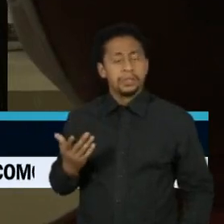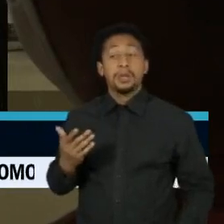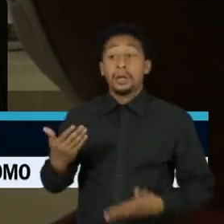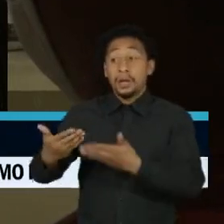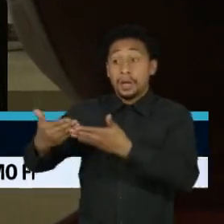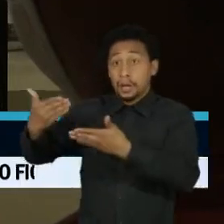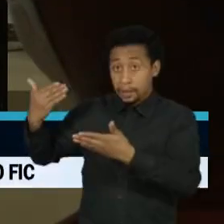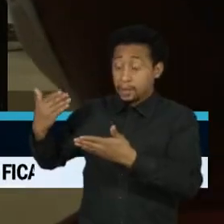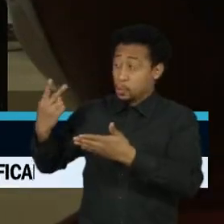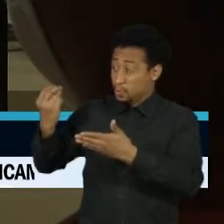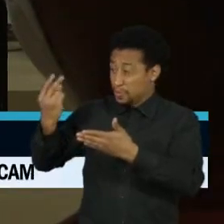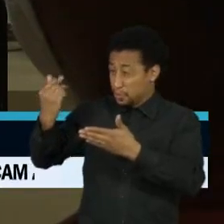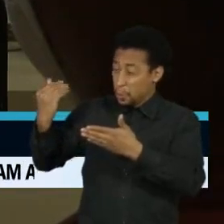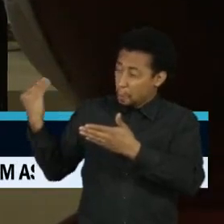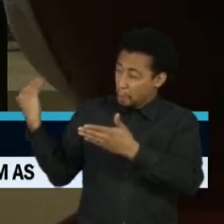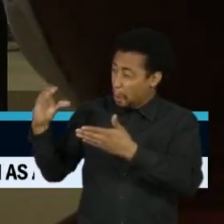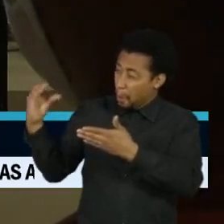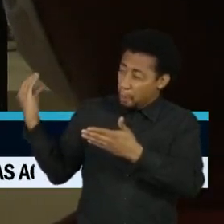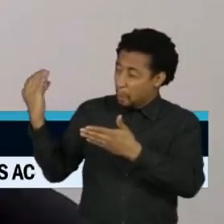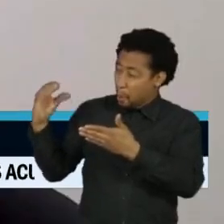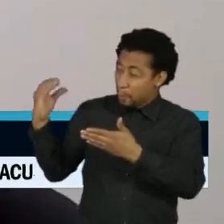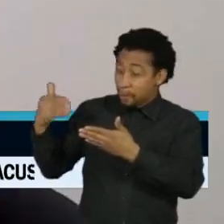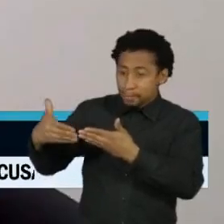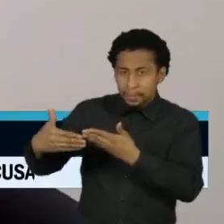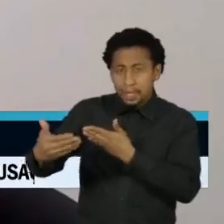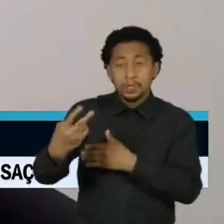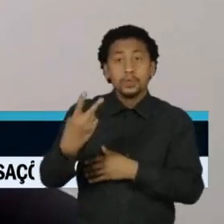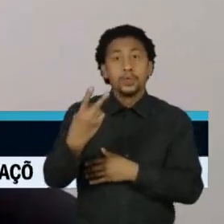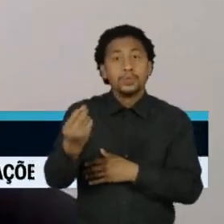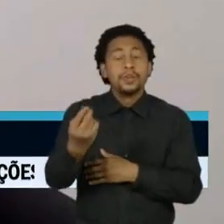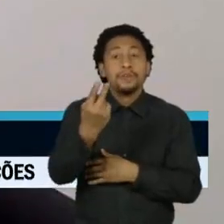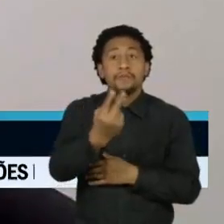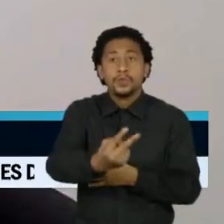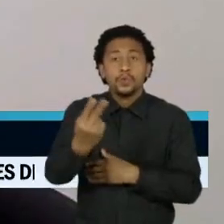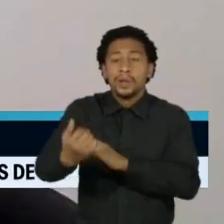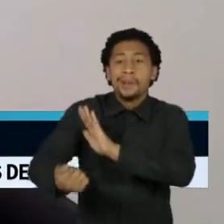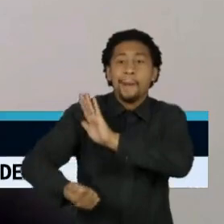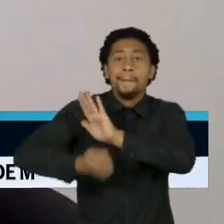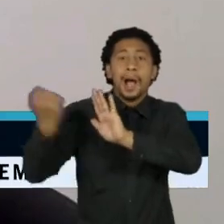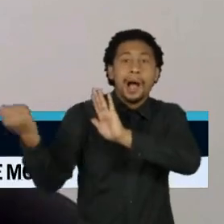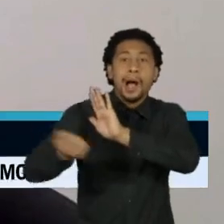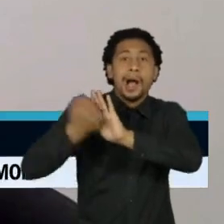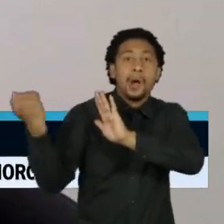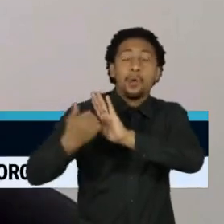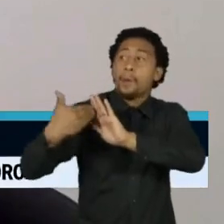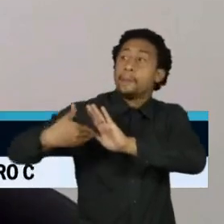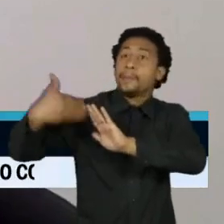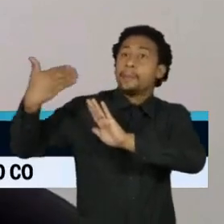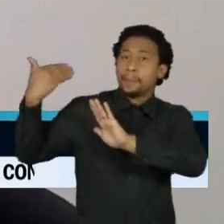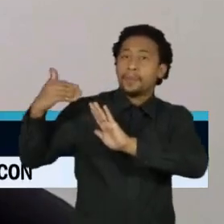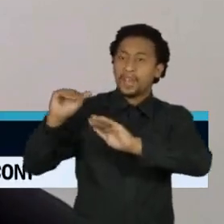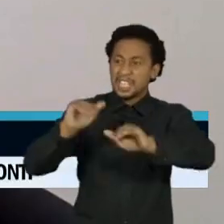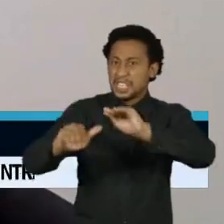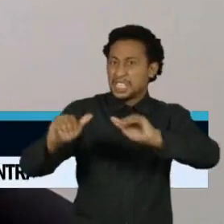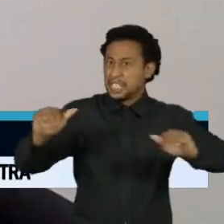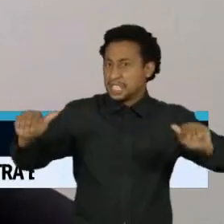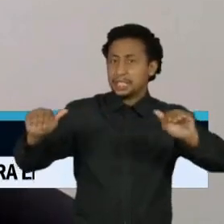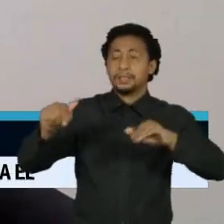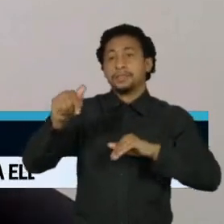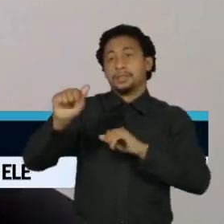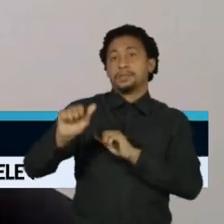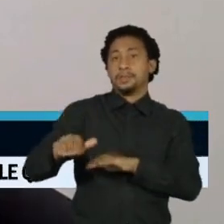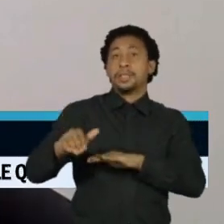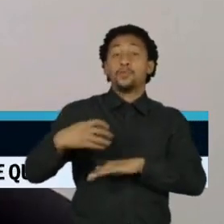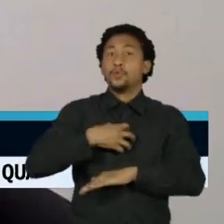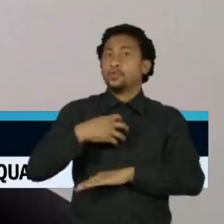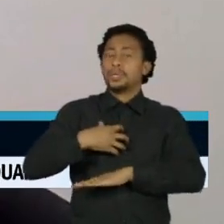2022 para apagar rastros daquela convocação, pelo menos nos dias anteriores, mais